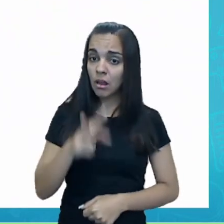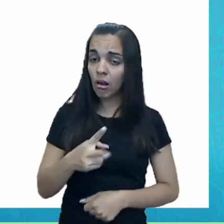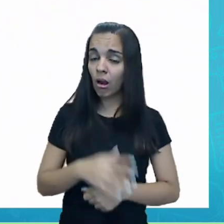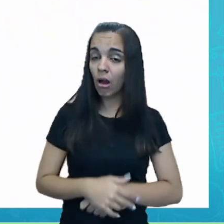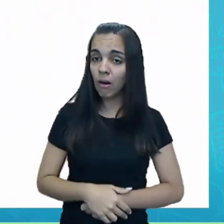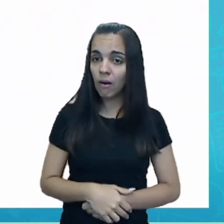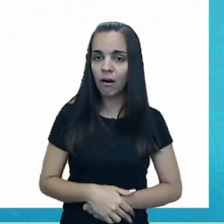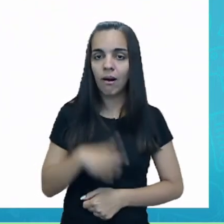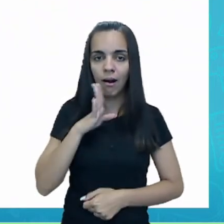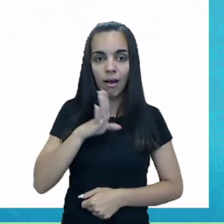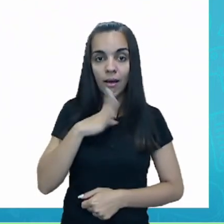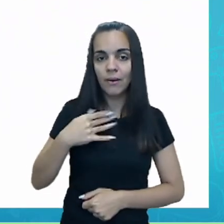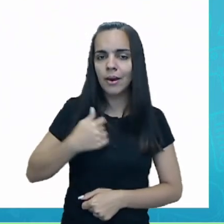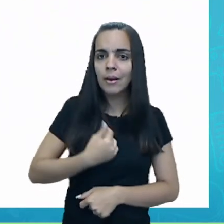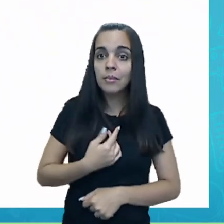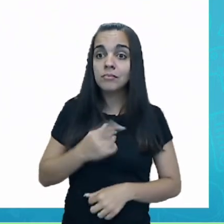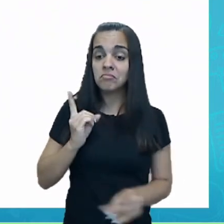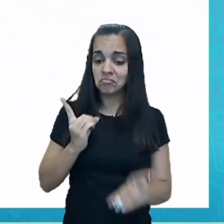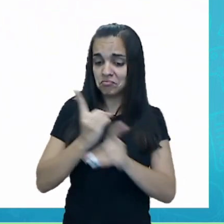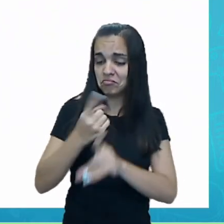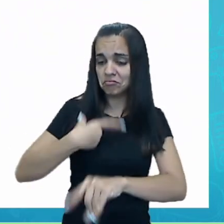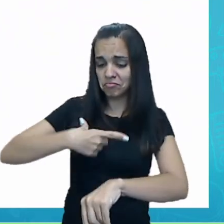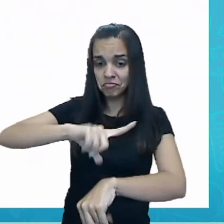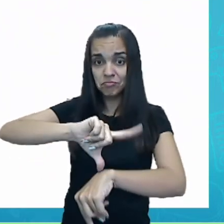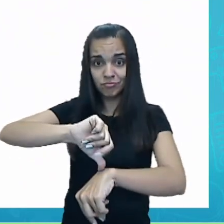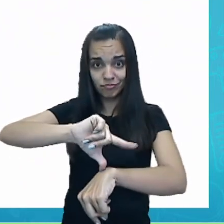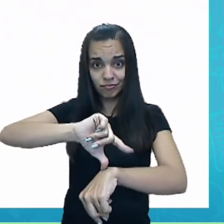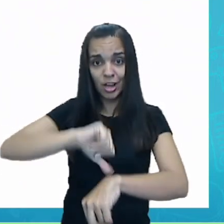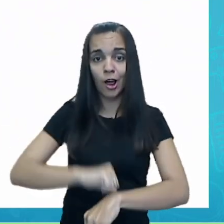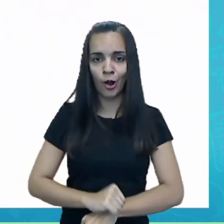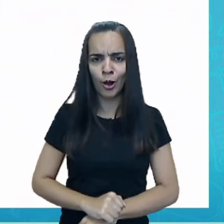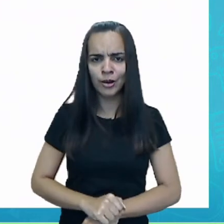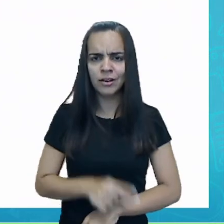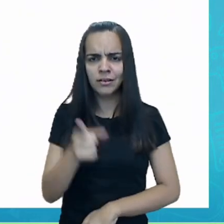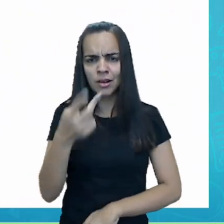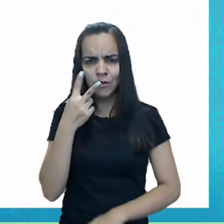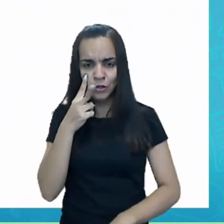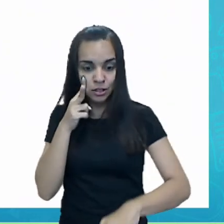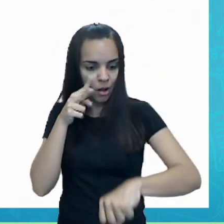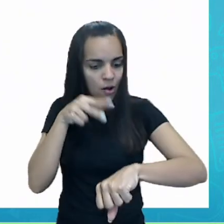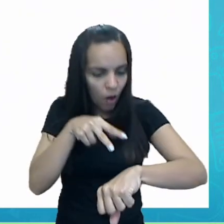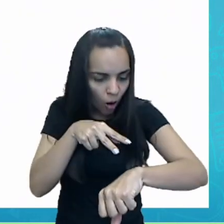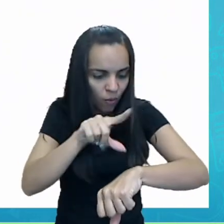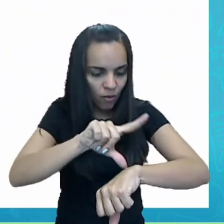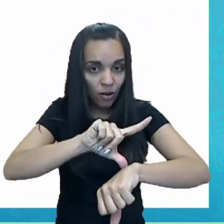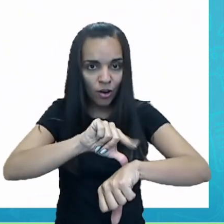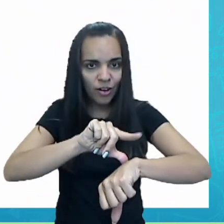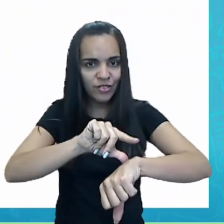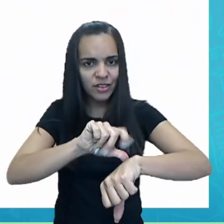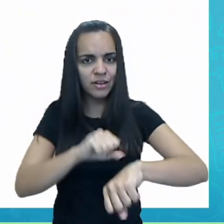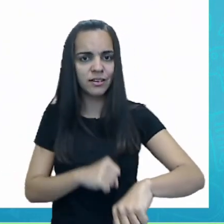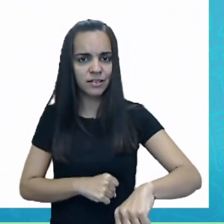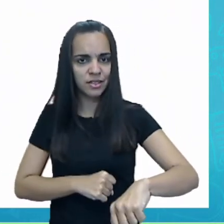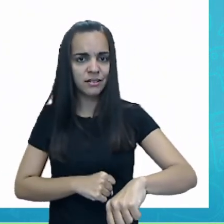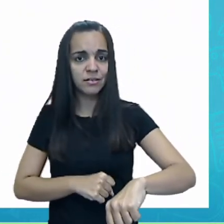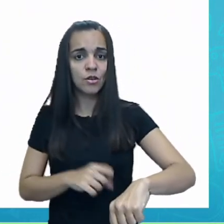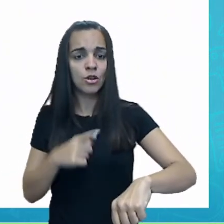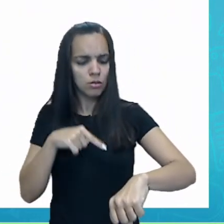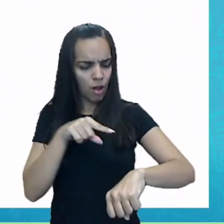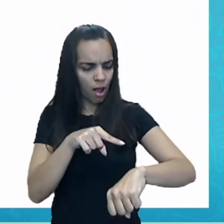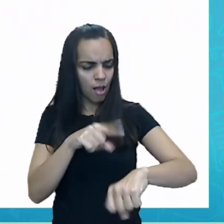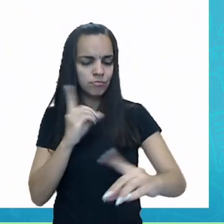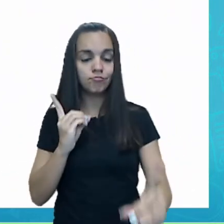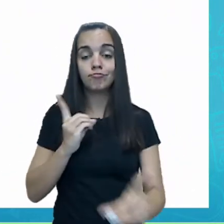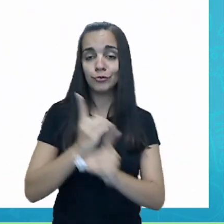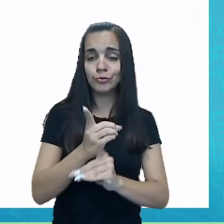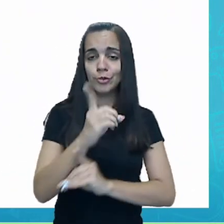saberem as horas, isso mesmo. Quando você vai olhar as horas, então você vai ter que identificar através dos